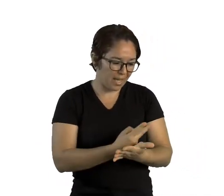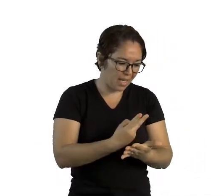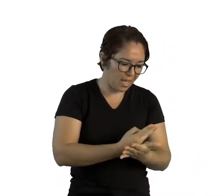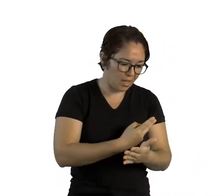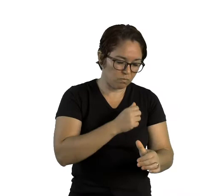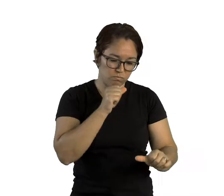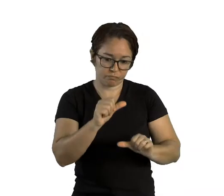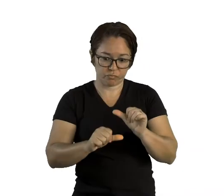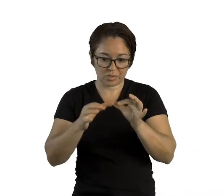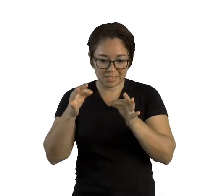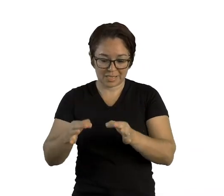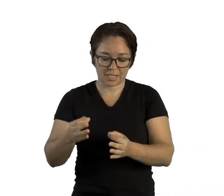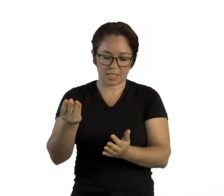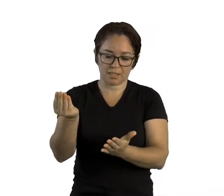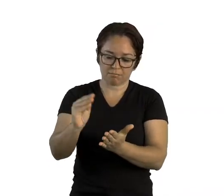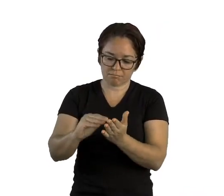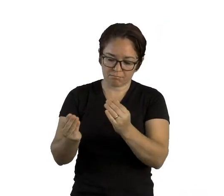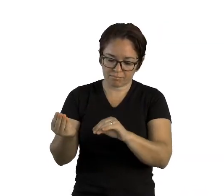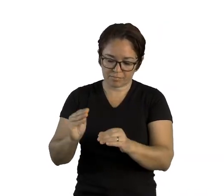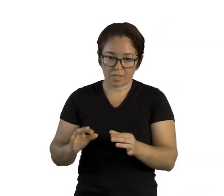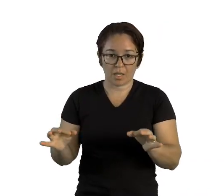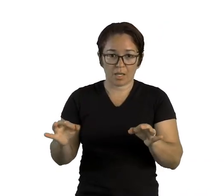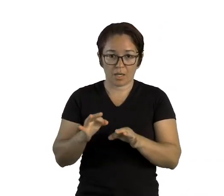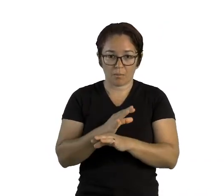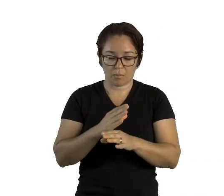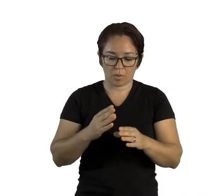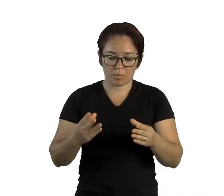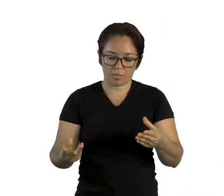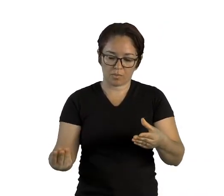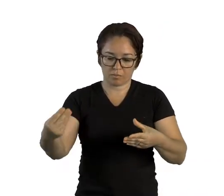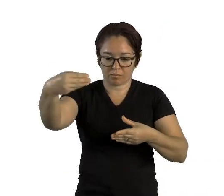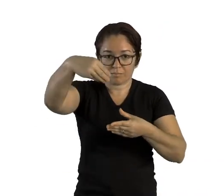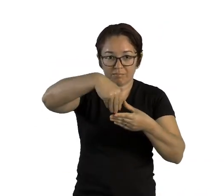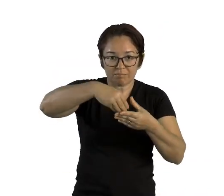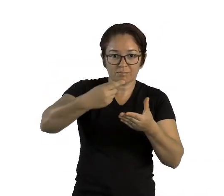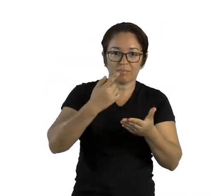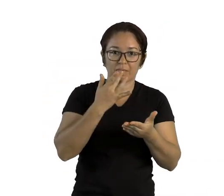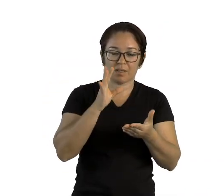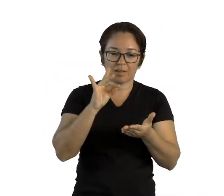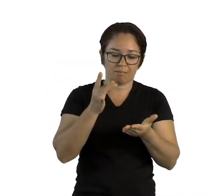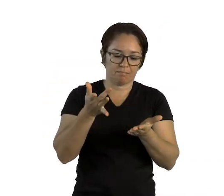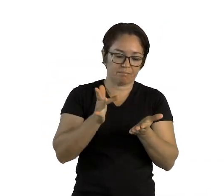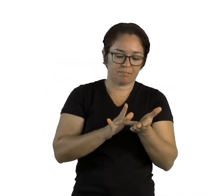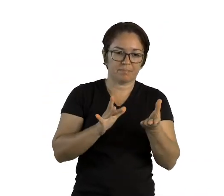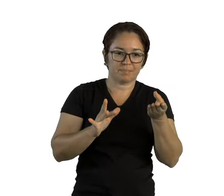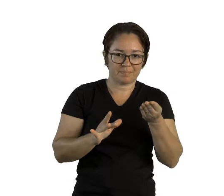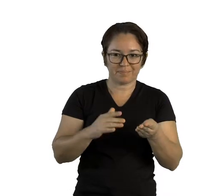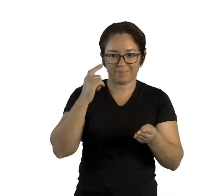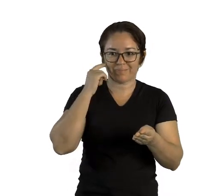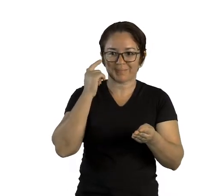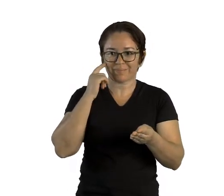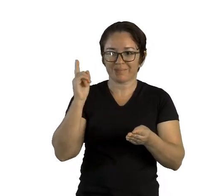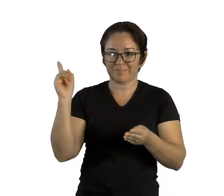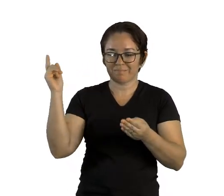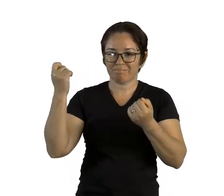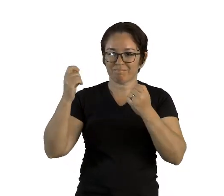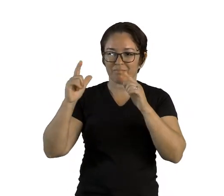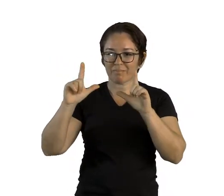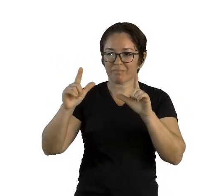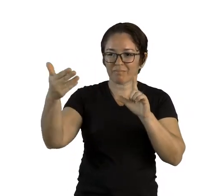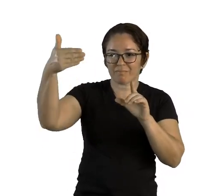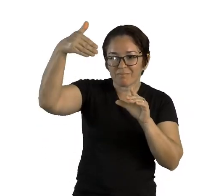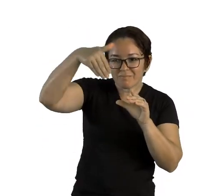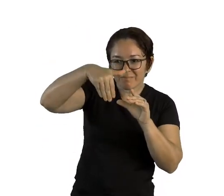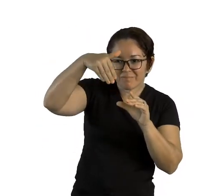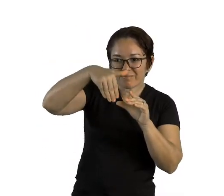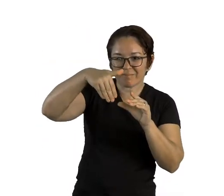Vamos acompanhar aqui na tela o preenchimento do envelope. Nós temos a frente do envelope, onde se destina